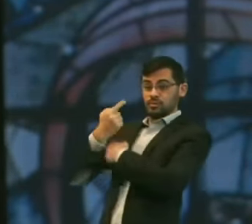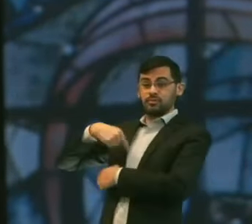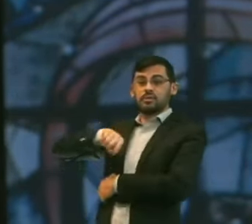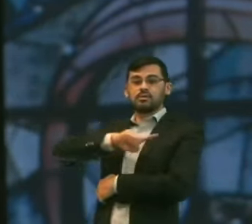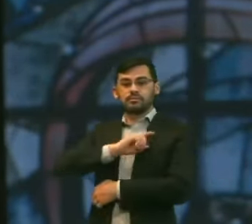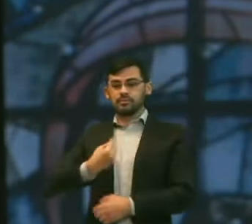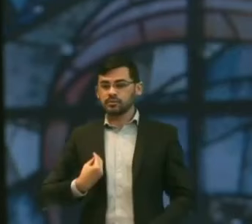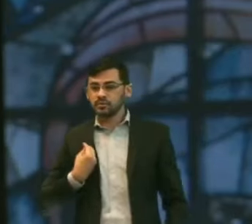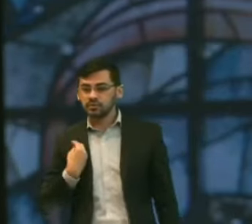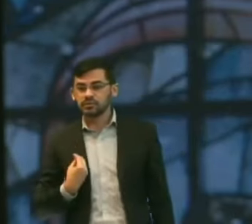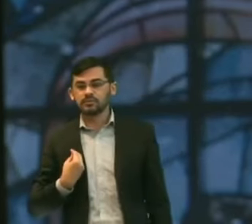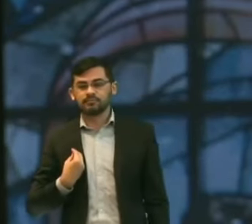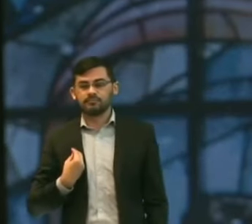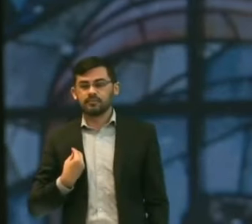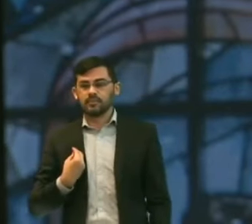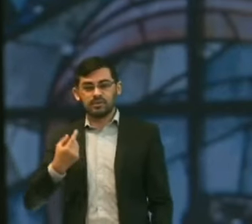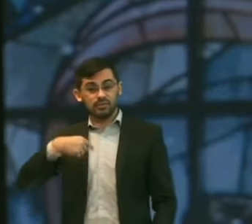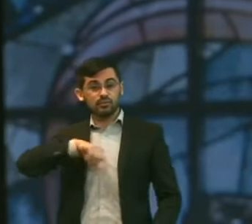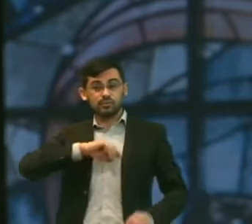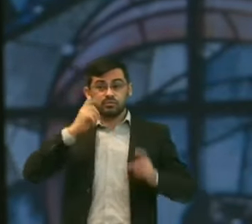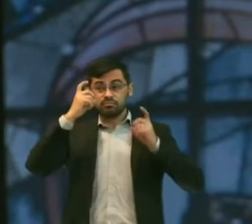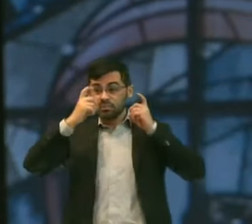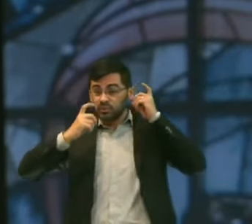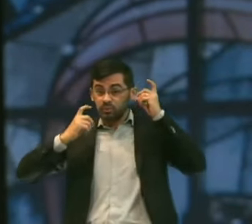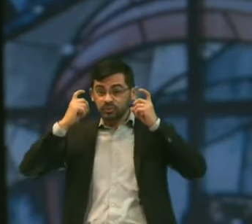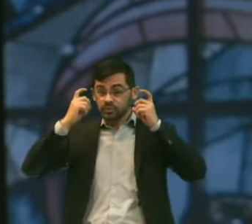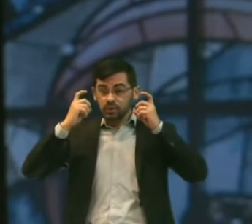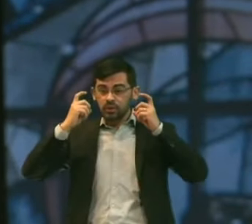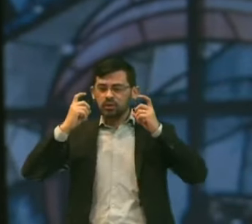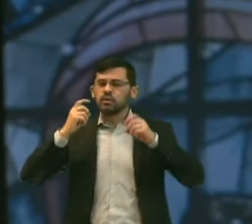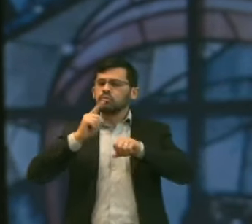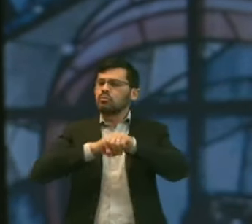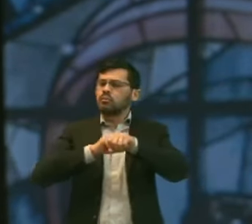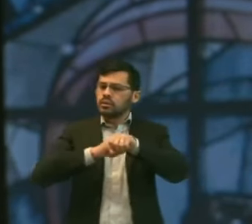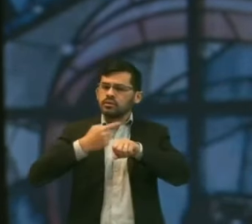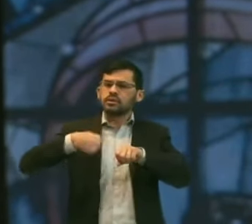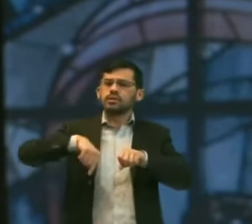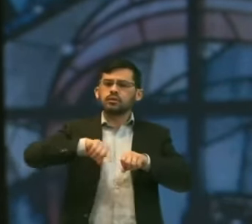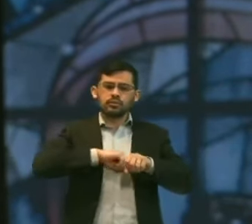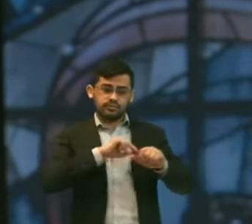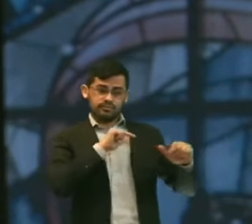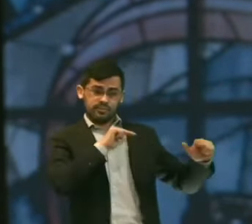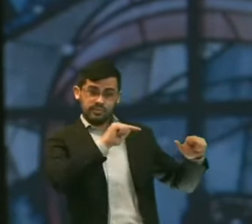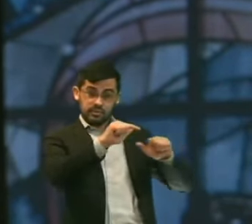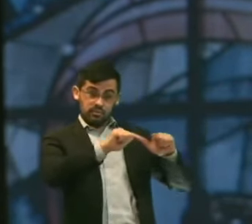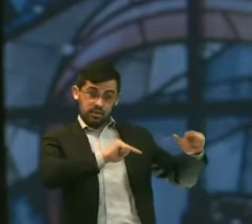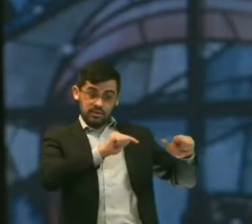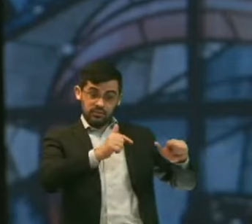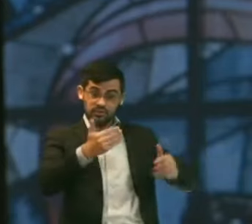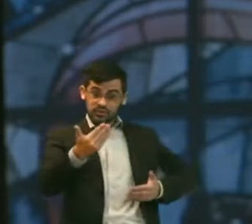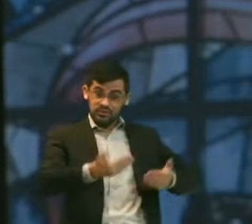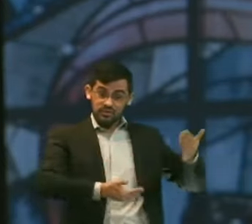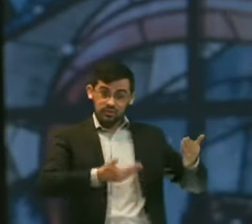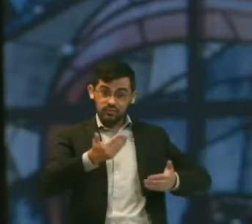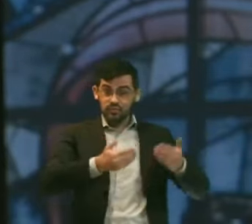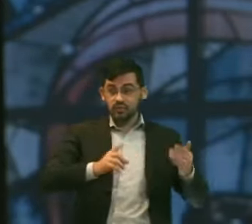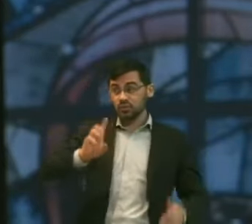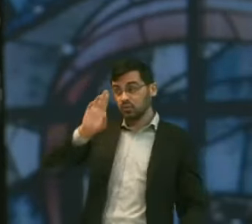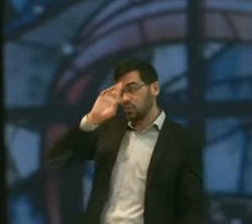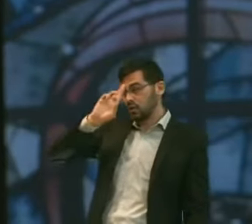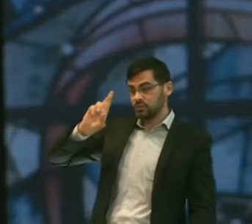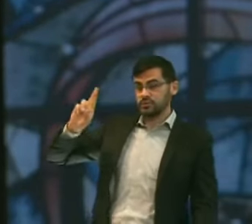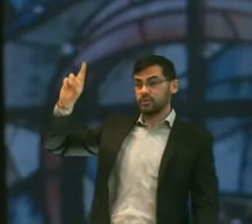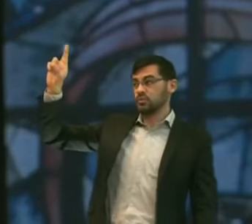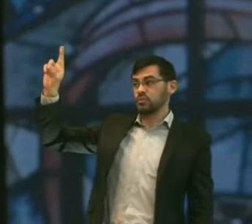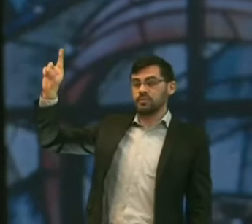Está entendendo? Enquanto Enquanto Cumprimos A